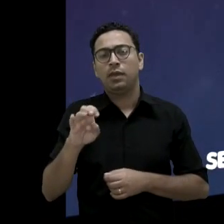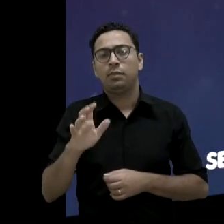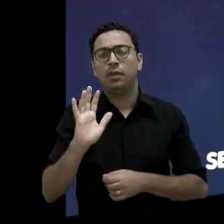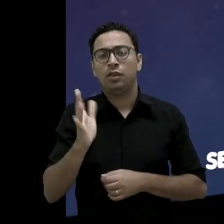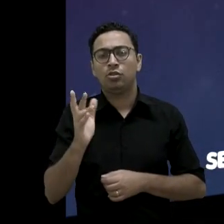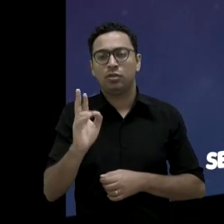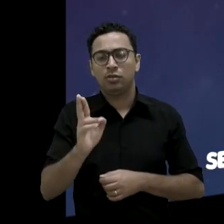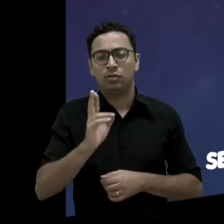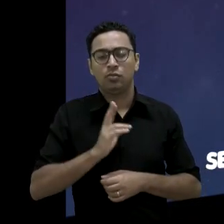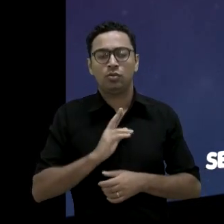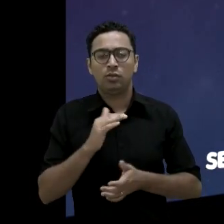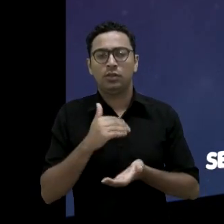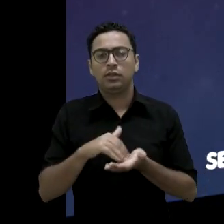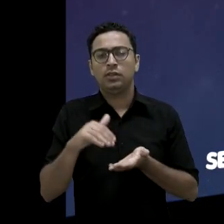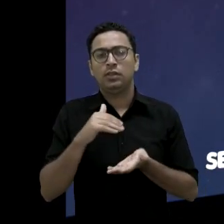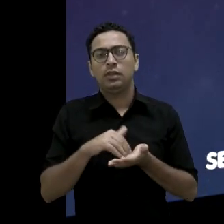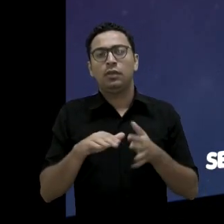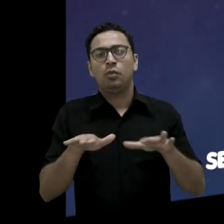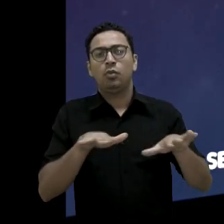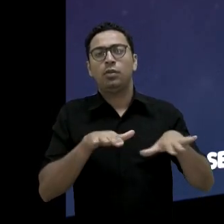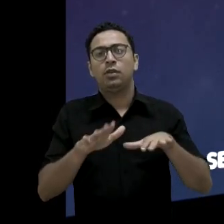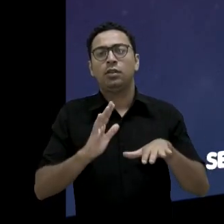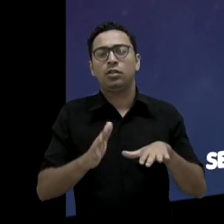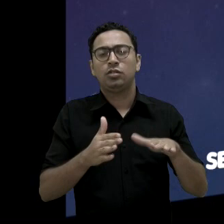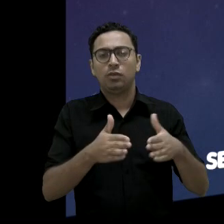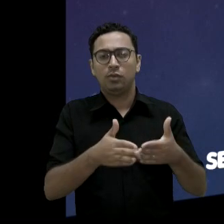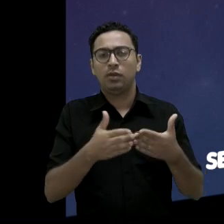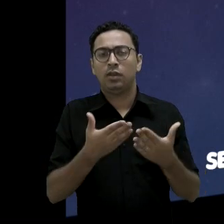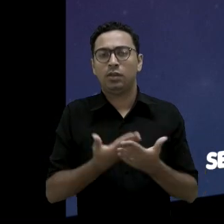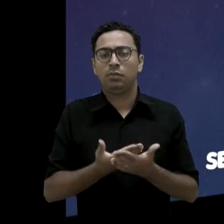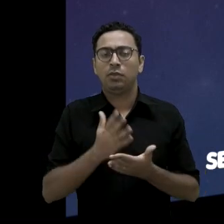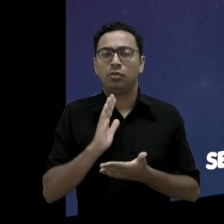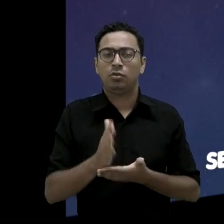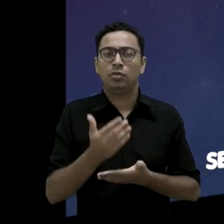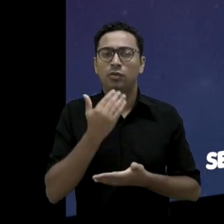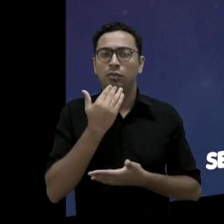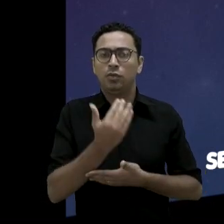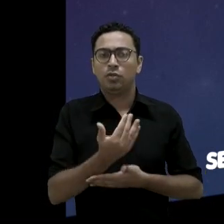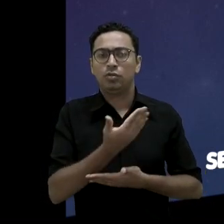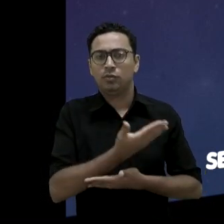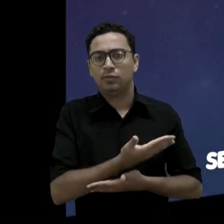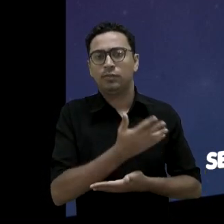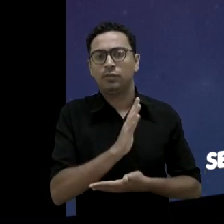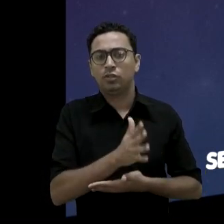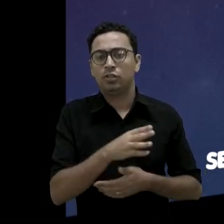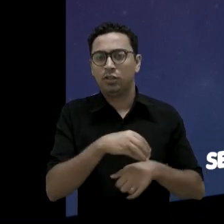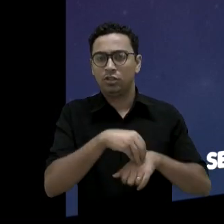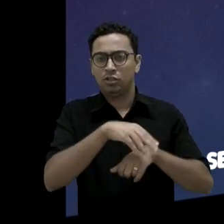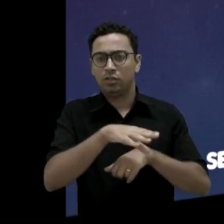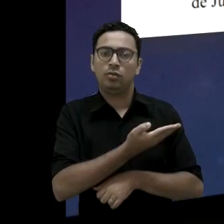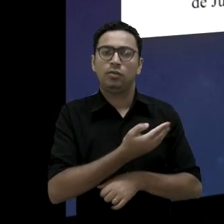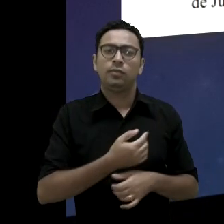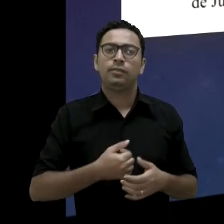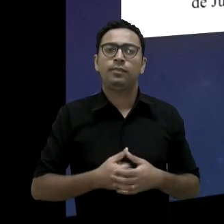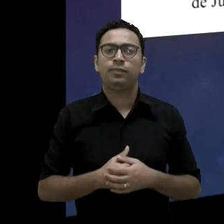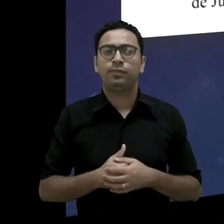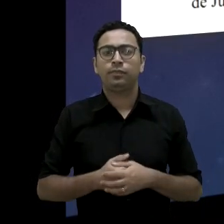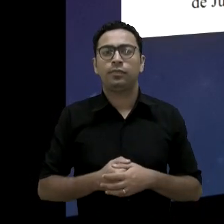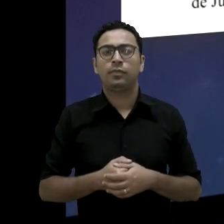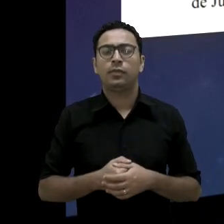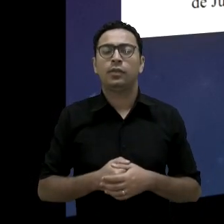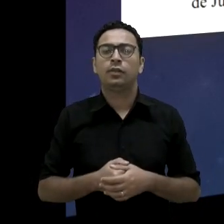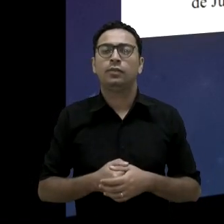Secretaria de Mobilidade, está aí o requerimento que nós fizemos pela indicação do nosso colega lá da